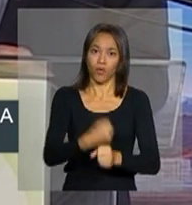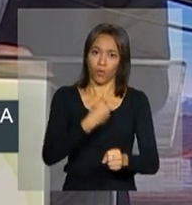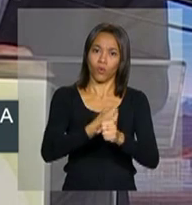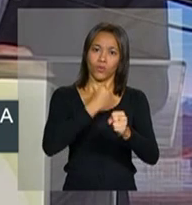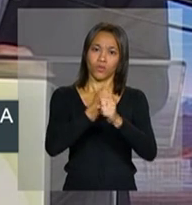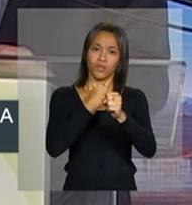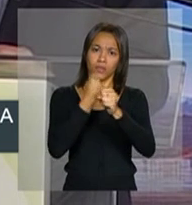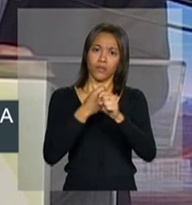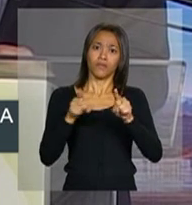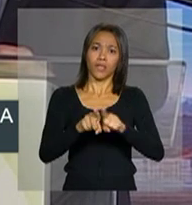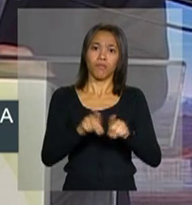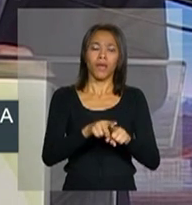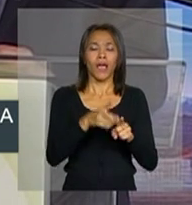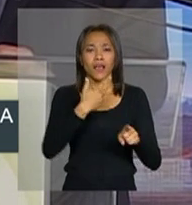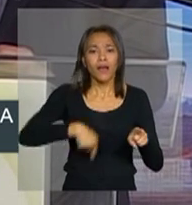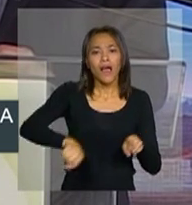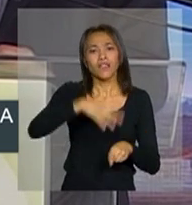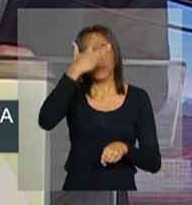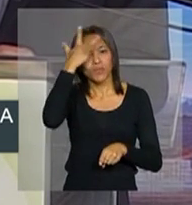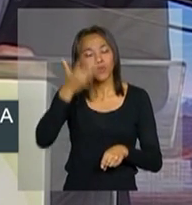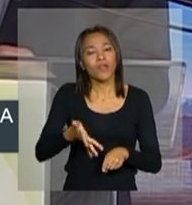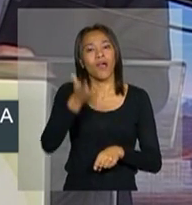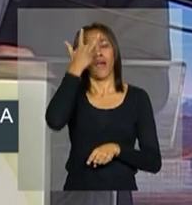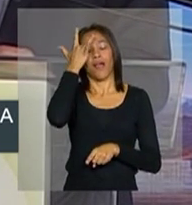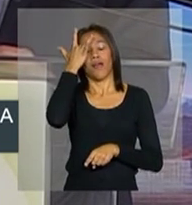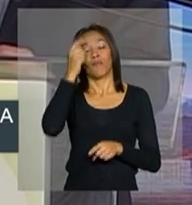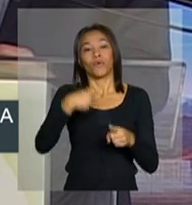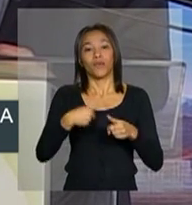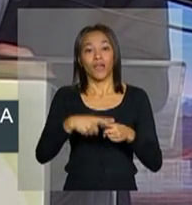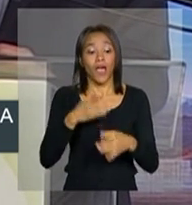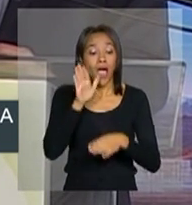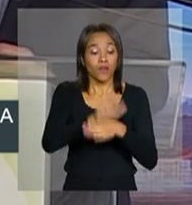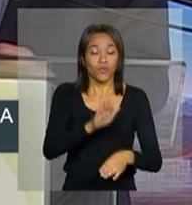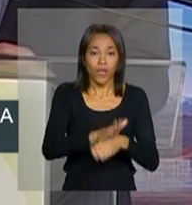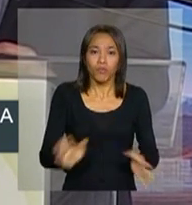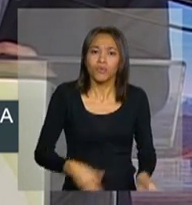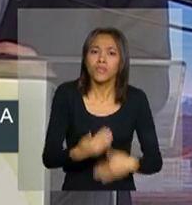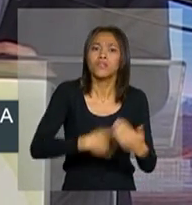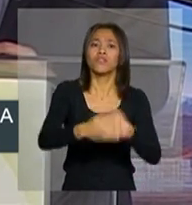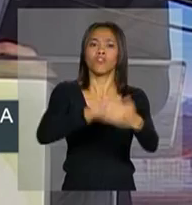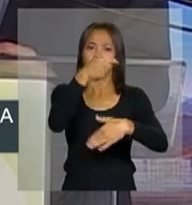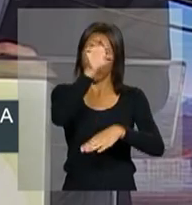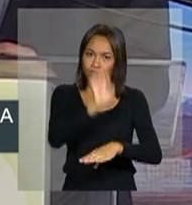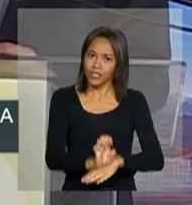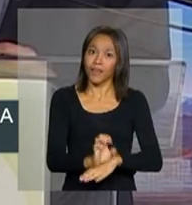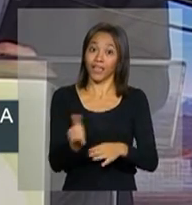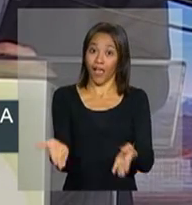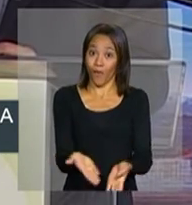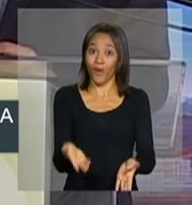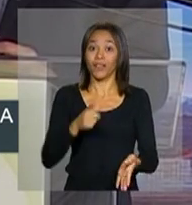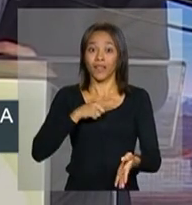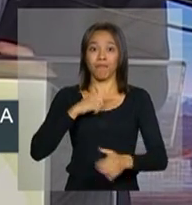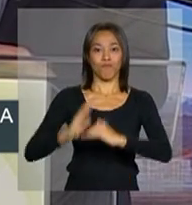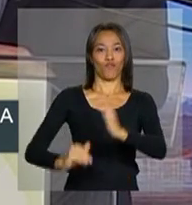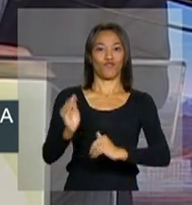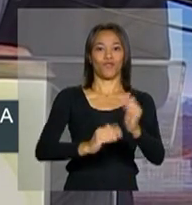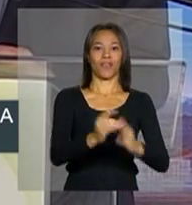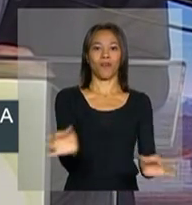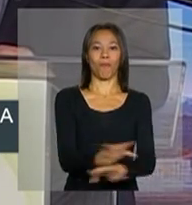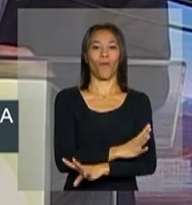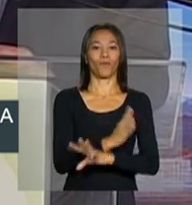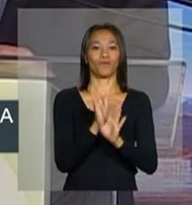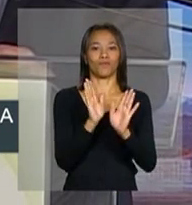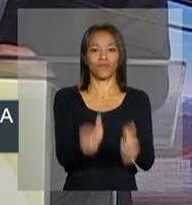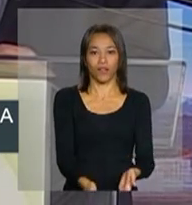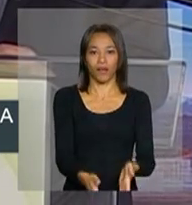deixaram um legado positivo para o Estado que dispõe agora de mais essa reserva de mão de obra especializada.